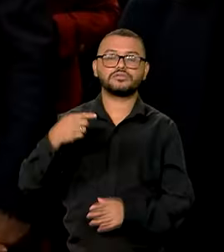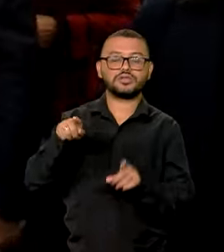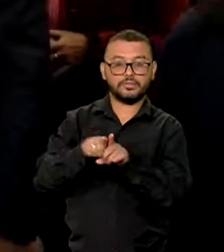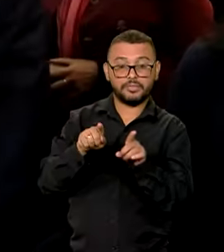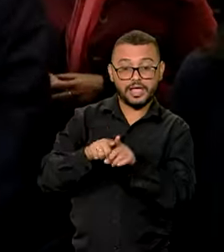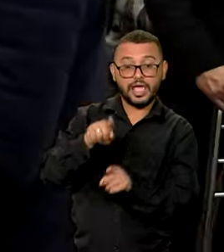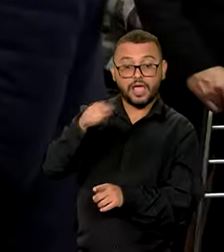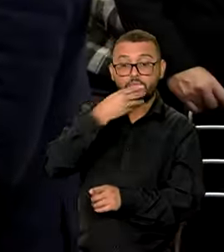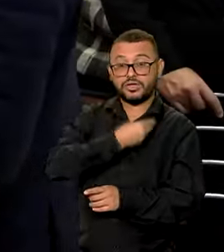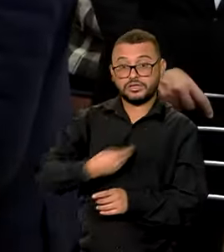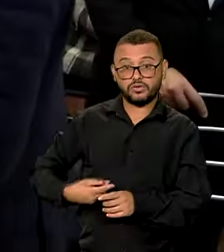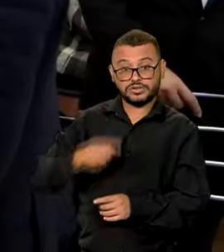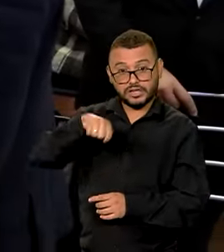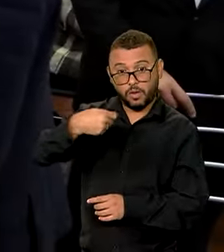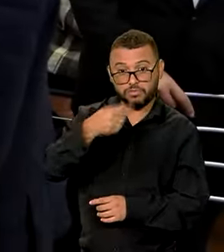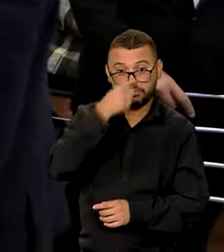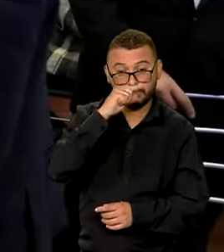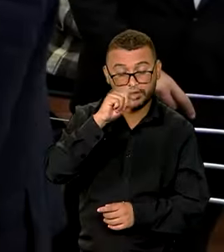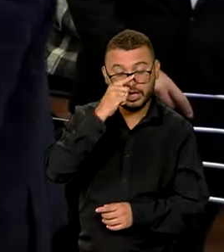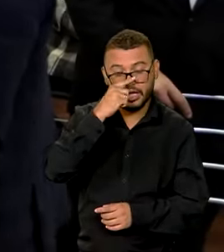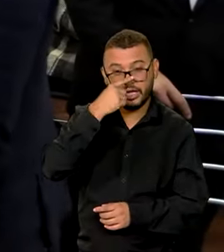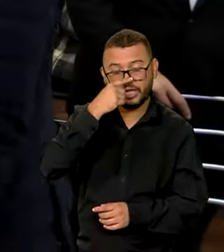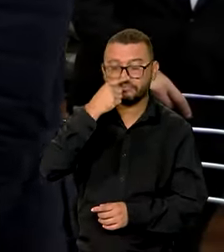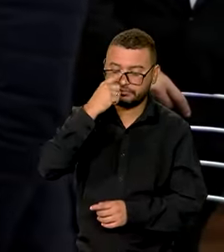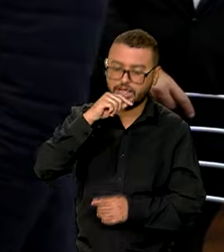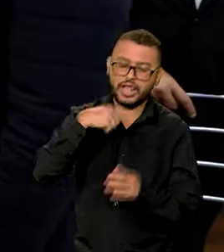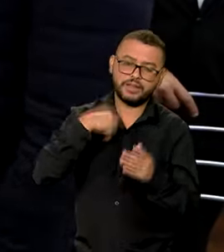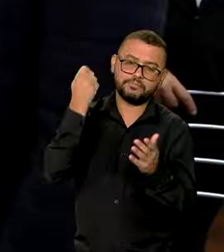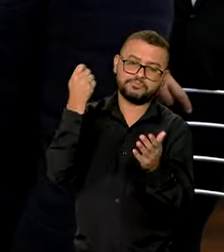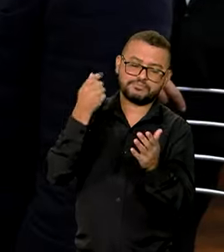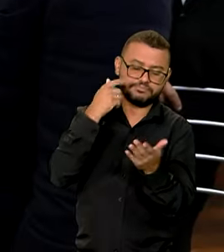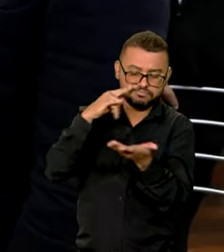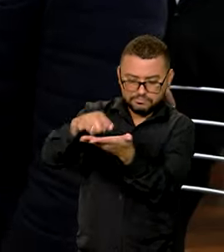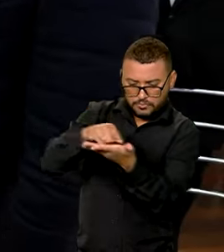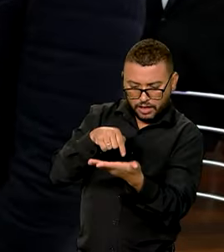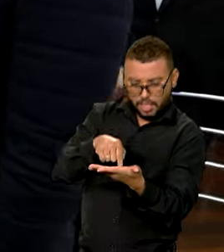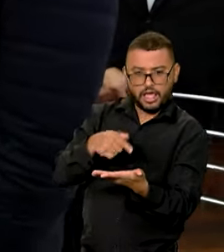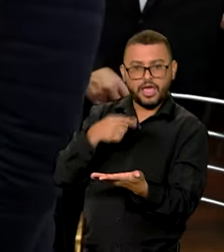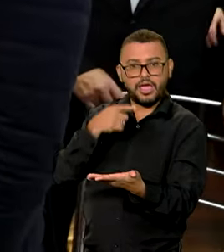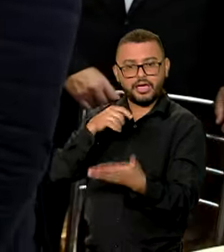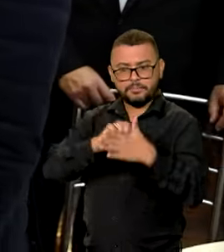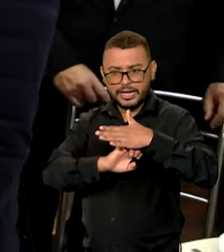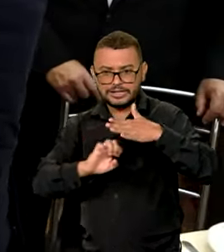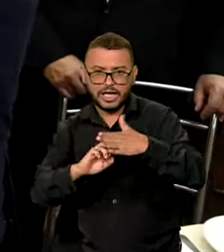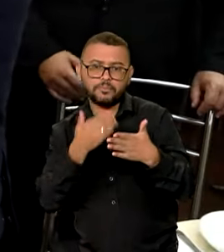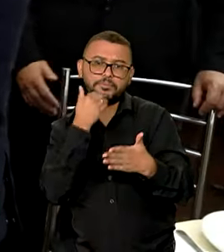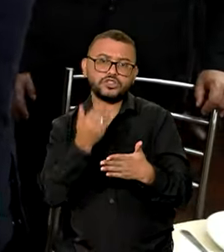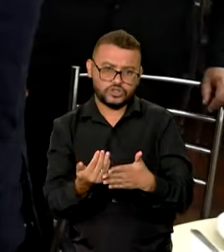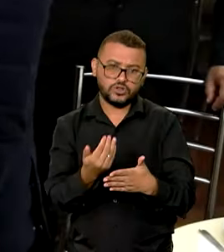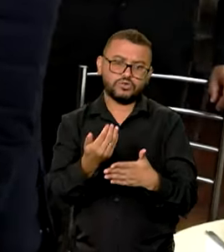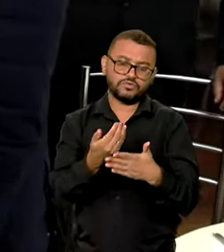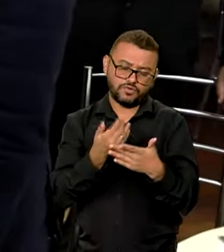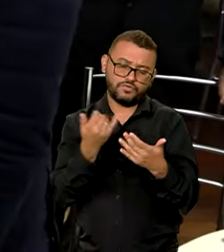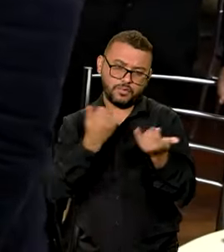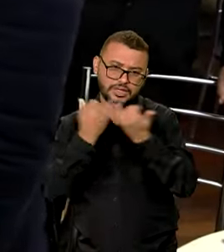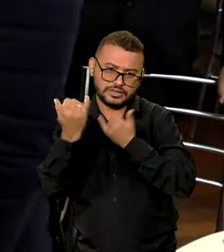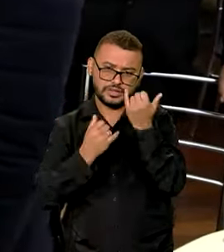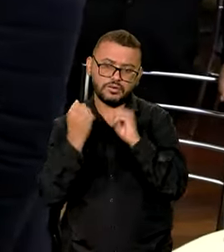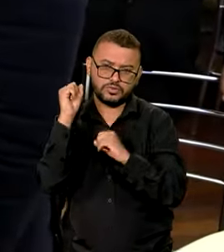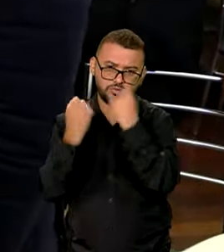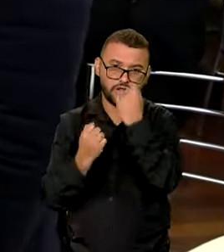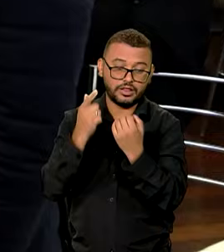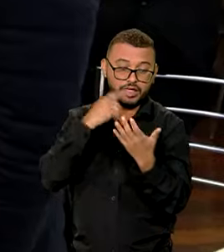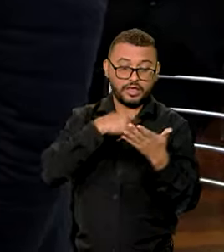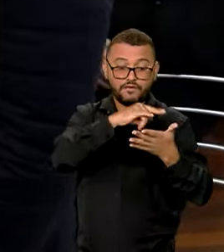Comércio e Serviços, Geraldo Alckmin recebeu um documento com demandas de empresários e lideranças regionais. O documento